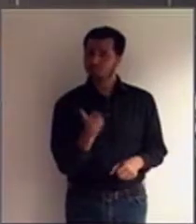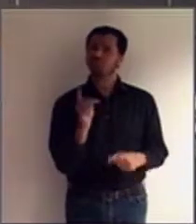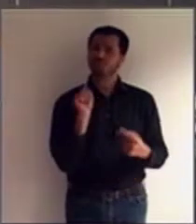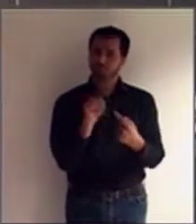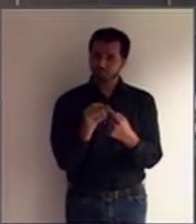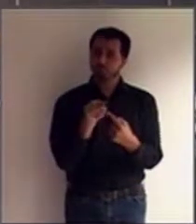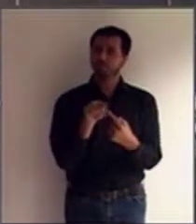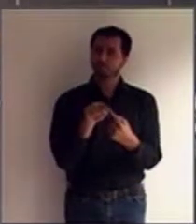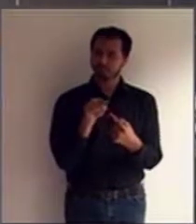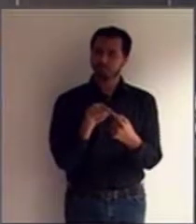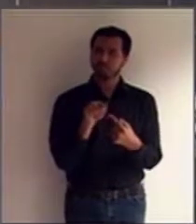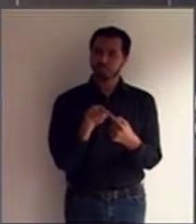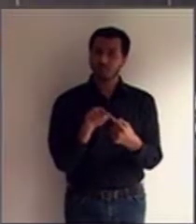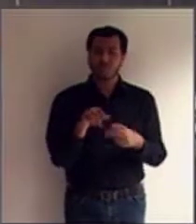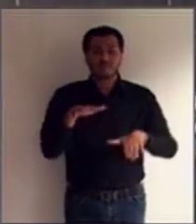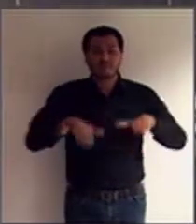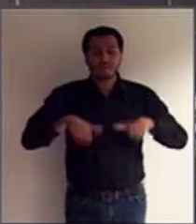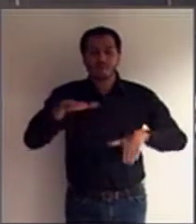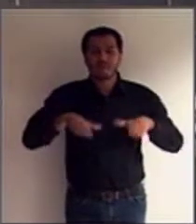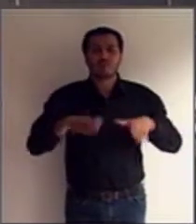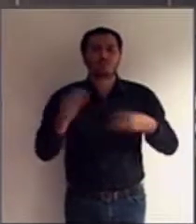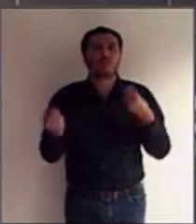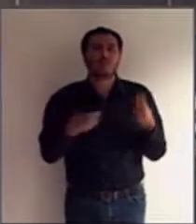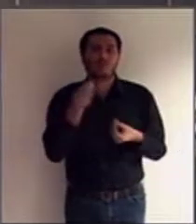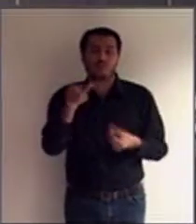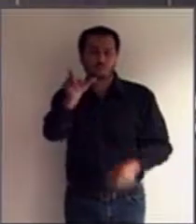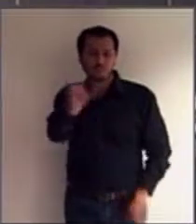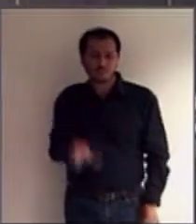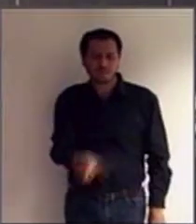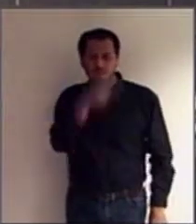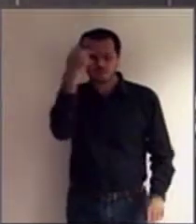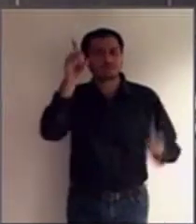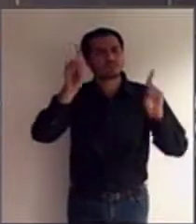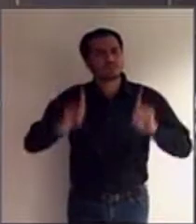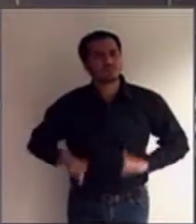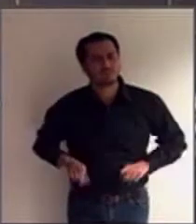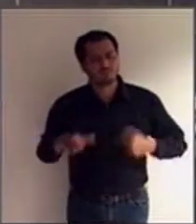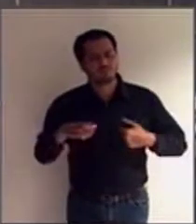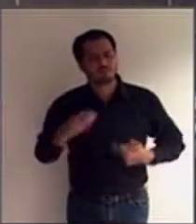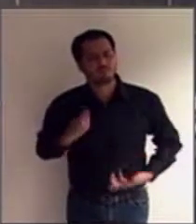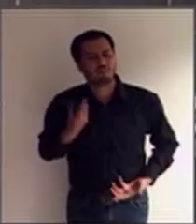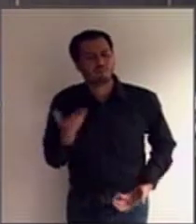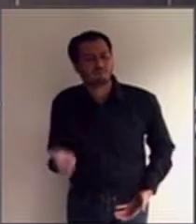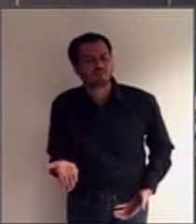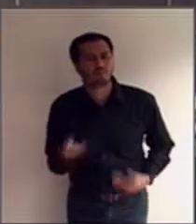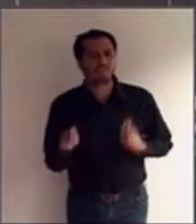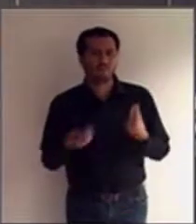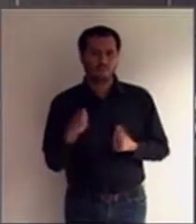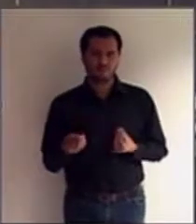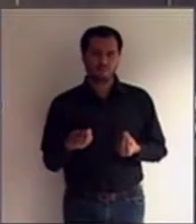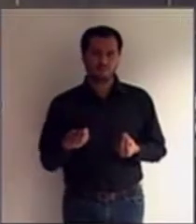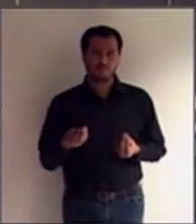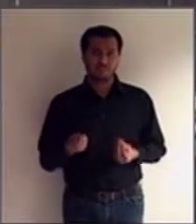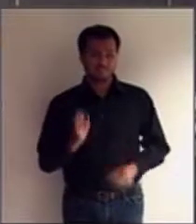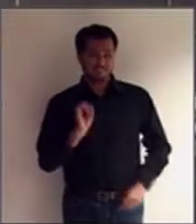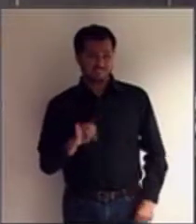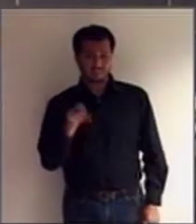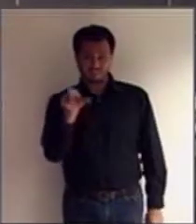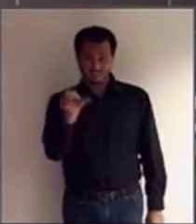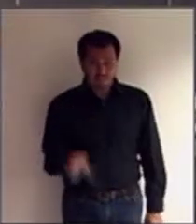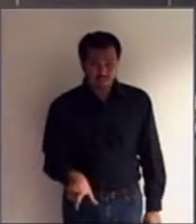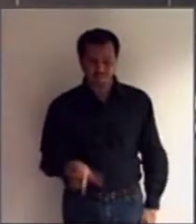Vai depender da situação que essa pessoa estiver no dia a dia. Se ela for absolutamente limitada,